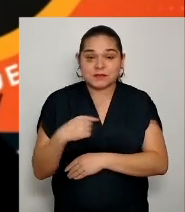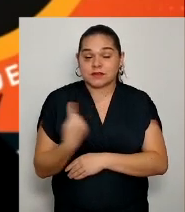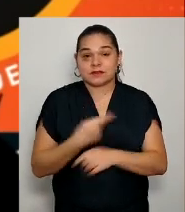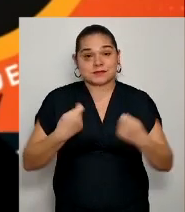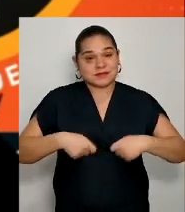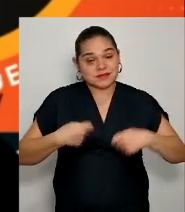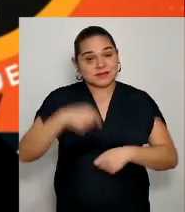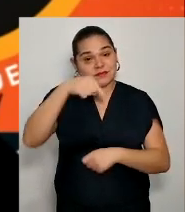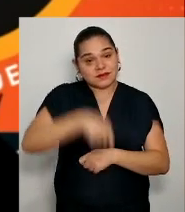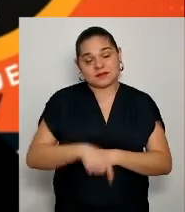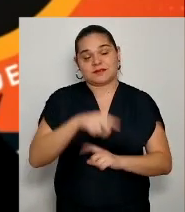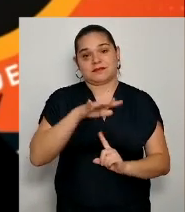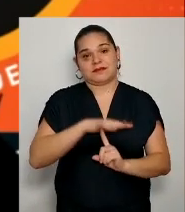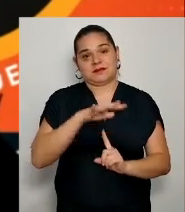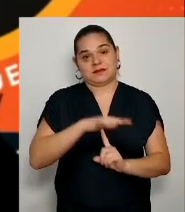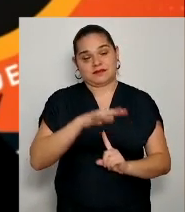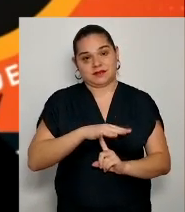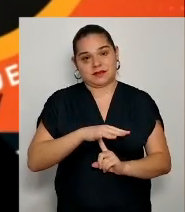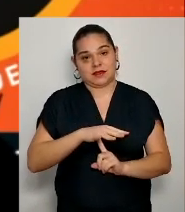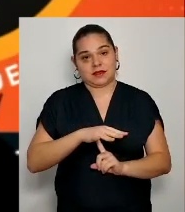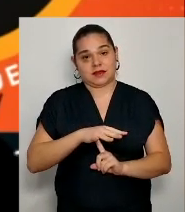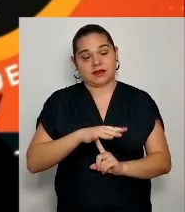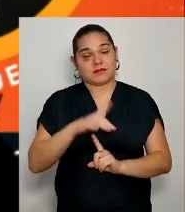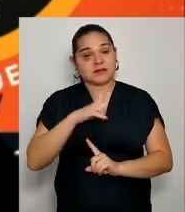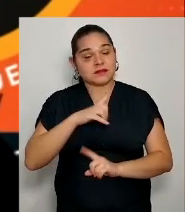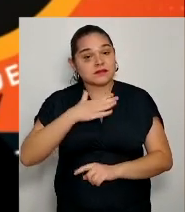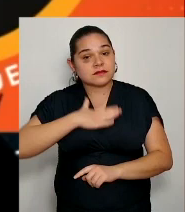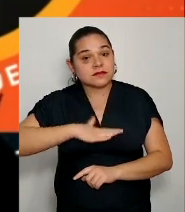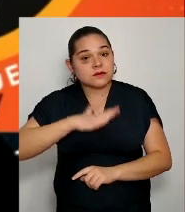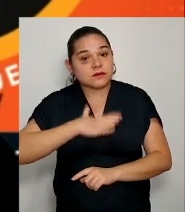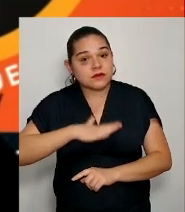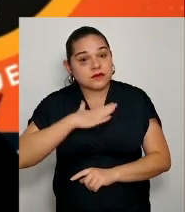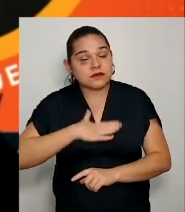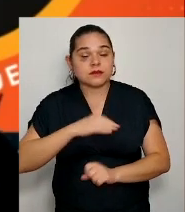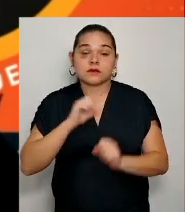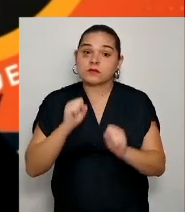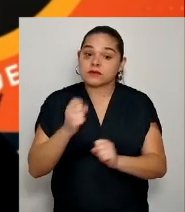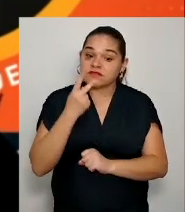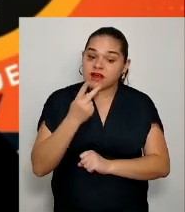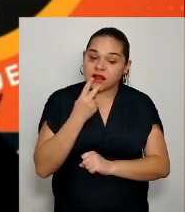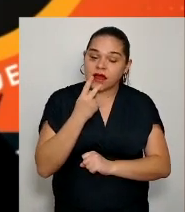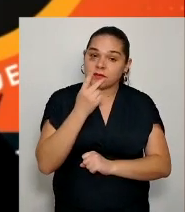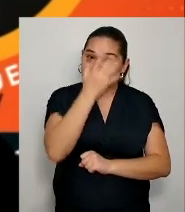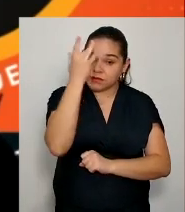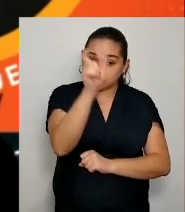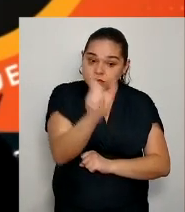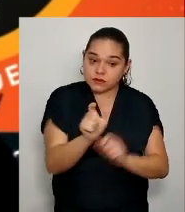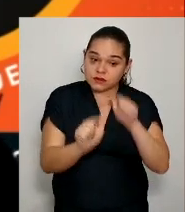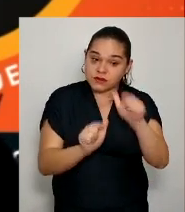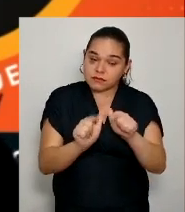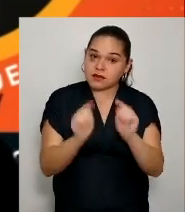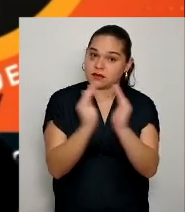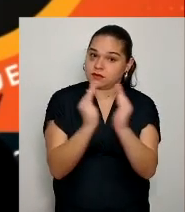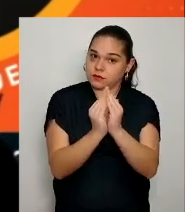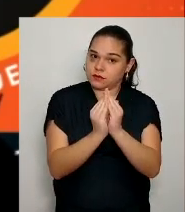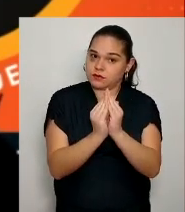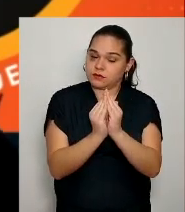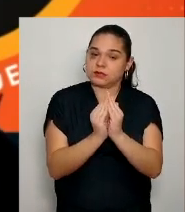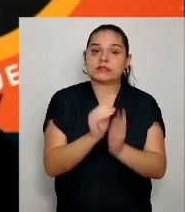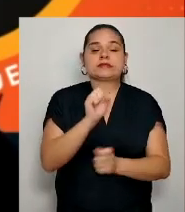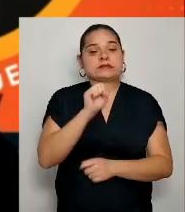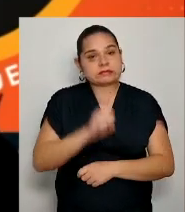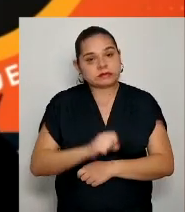termos a tranquilidade e podemos dizer para os trabalhadores da Renault, estamos sim com dificuldades, estamos aí